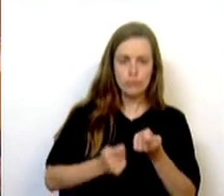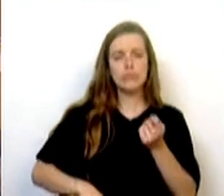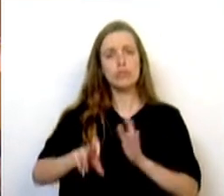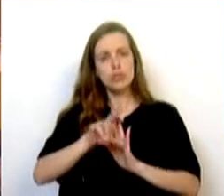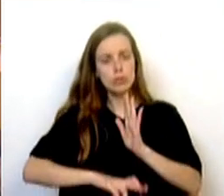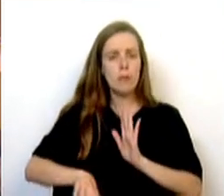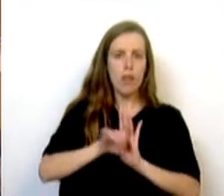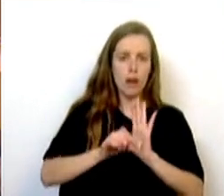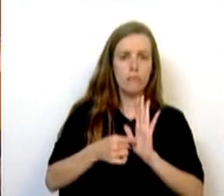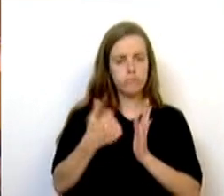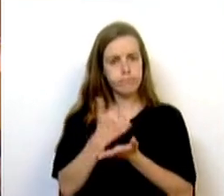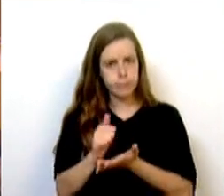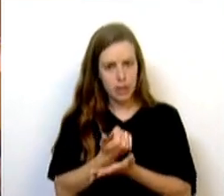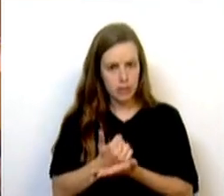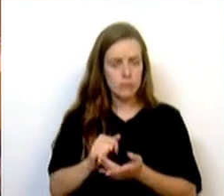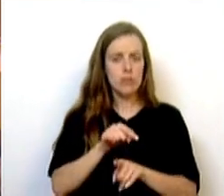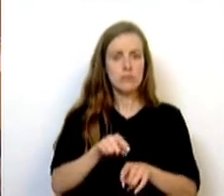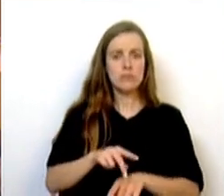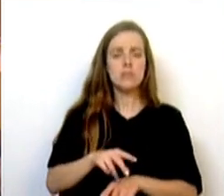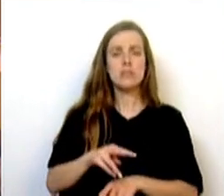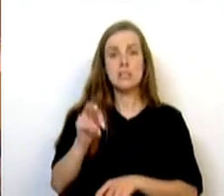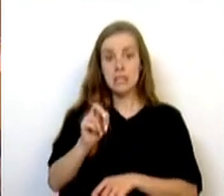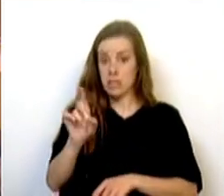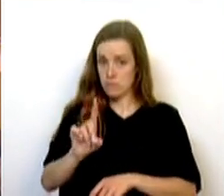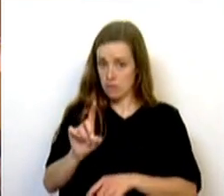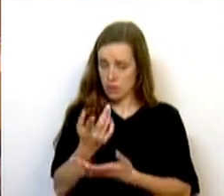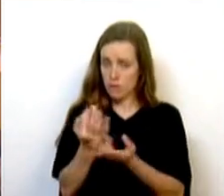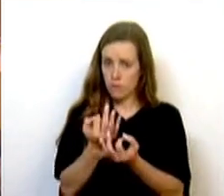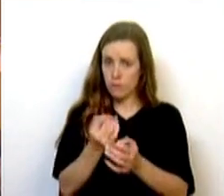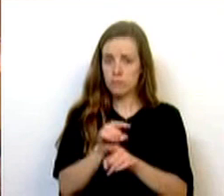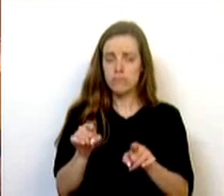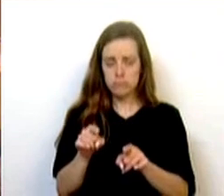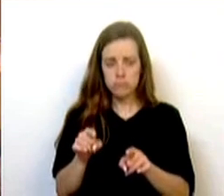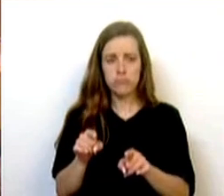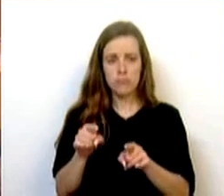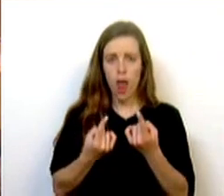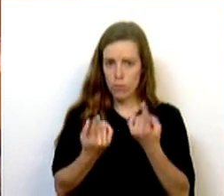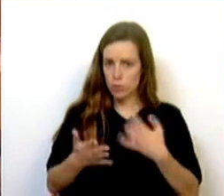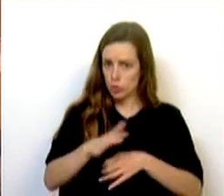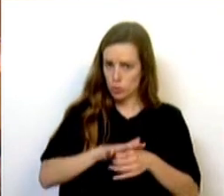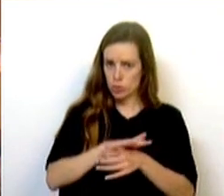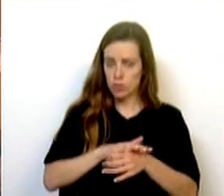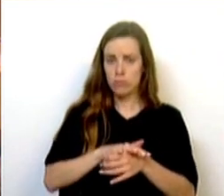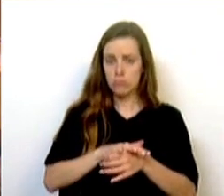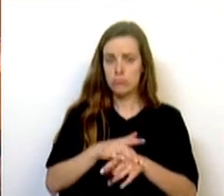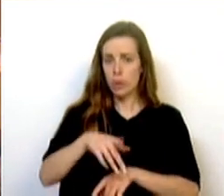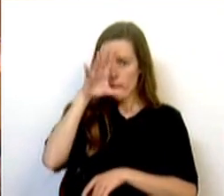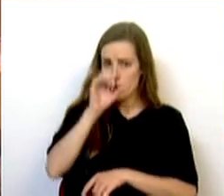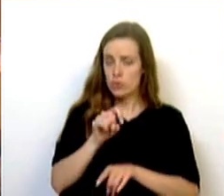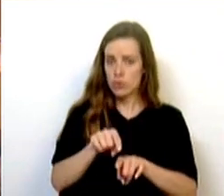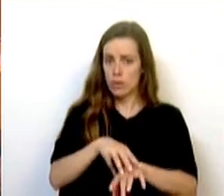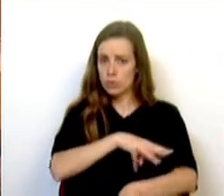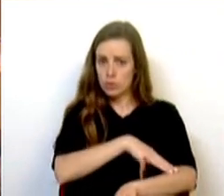passaportes, prevê, no seu artigo 36º, a possibilidade de, em determinadas circunstâncias, o Ministro da Administração Interna